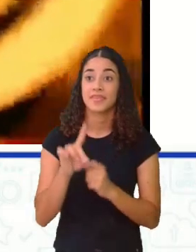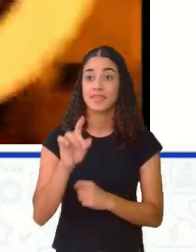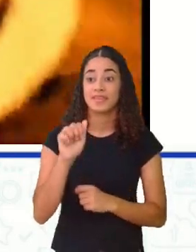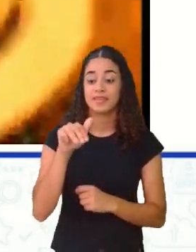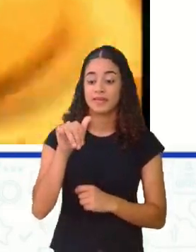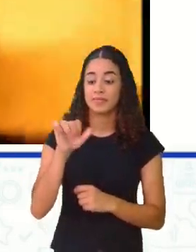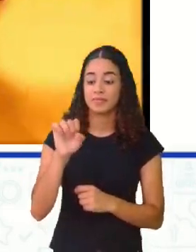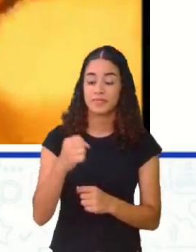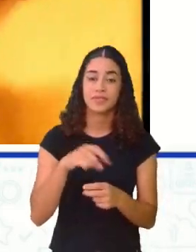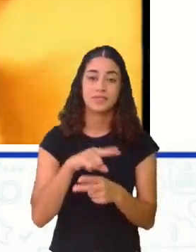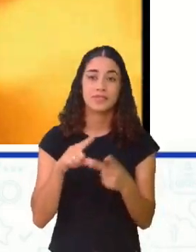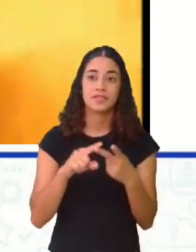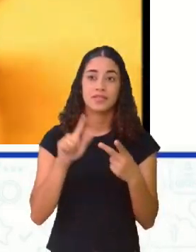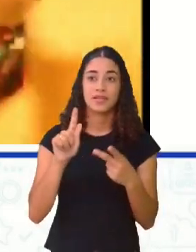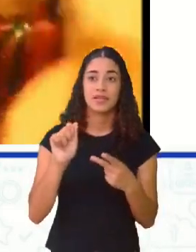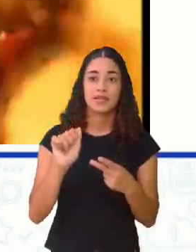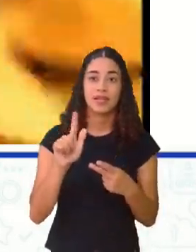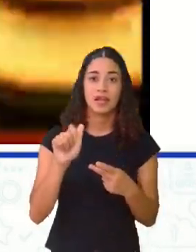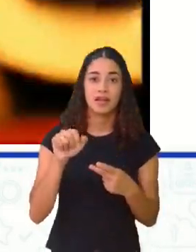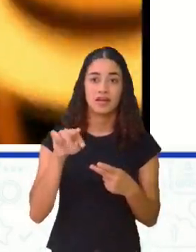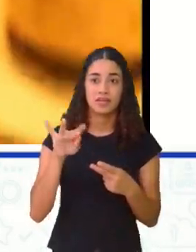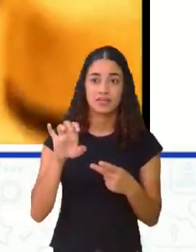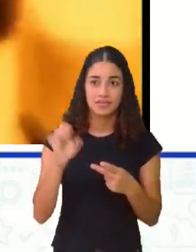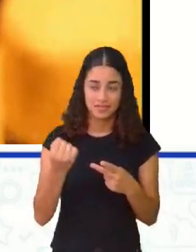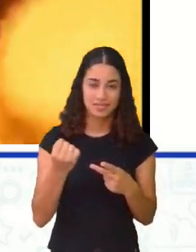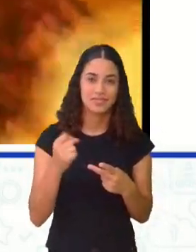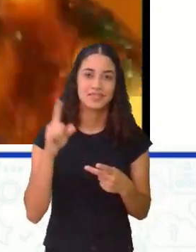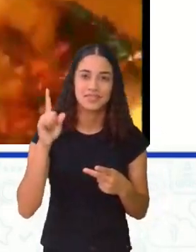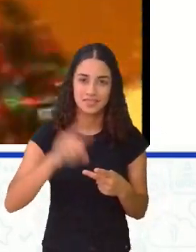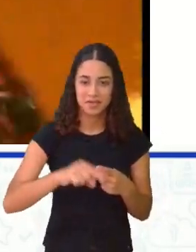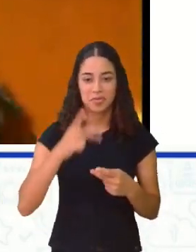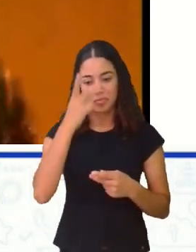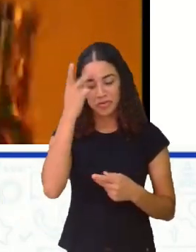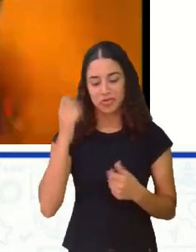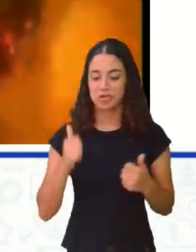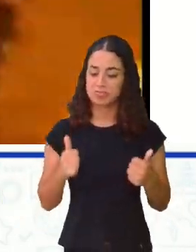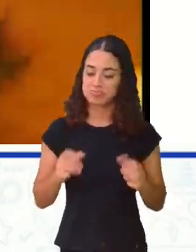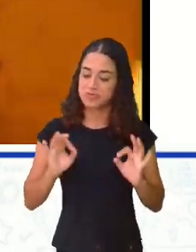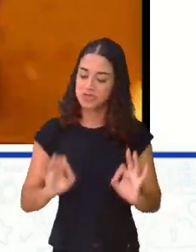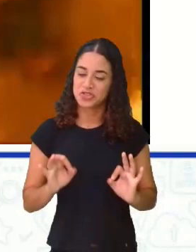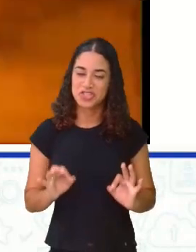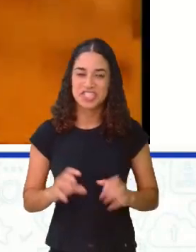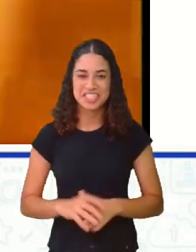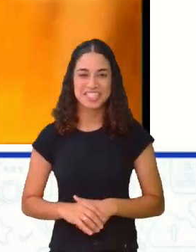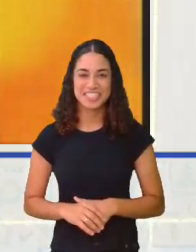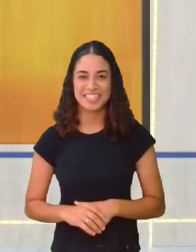os galantes. Pelo próprio nome, já diz, né? São as pessoas galantes, mais chiques.